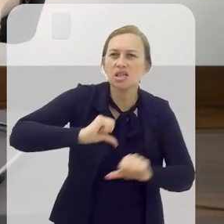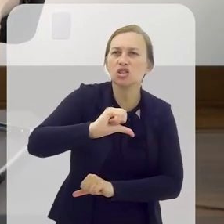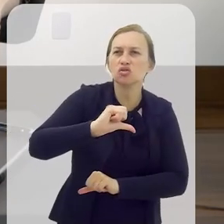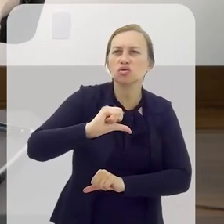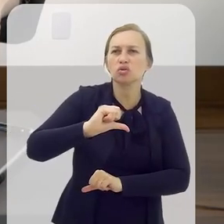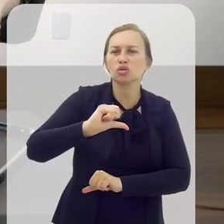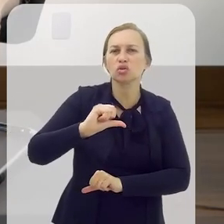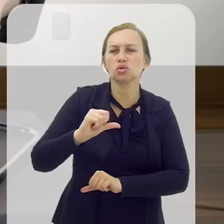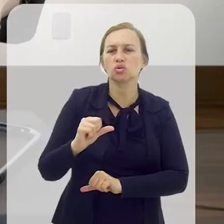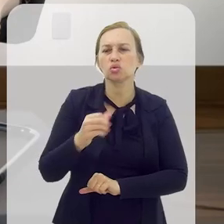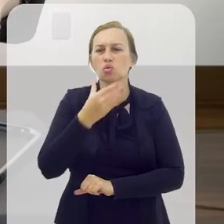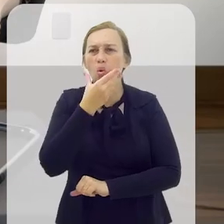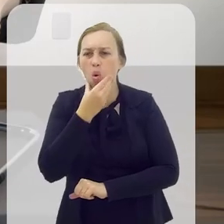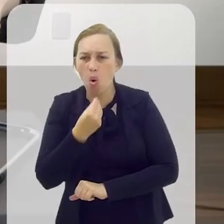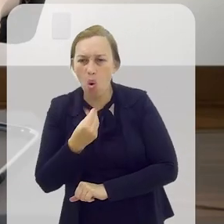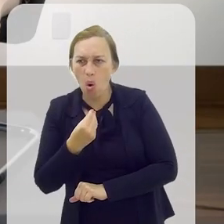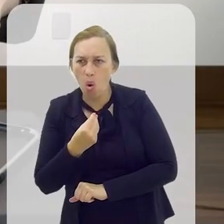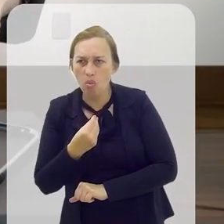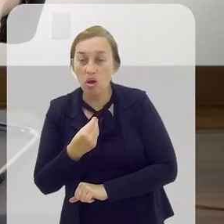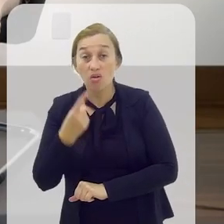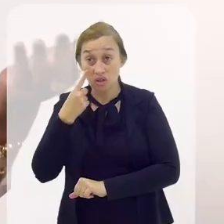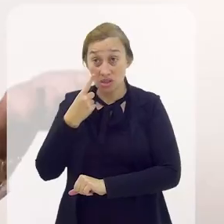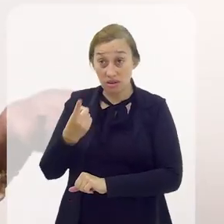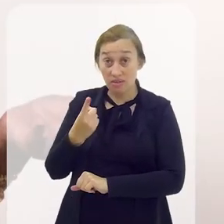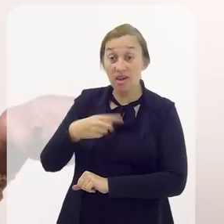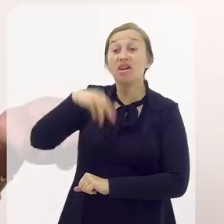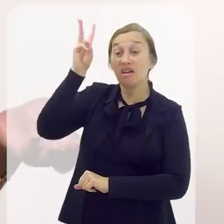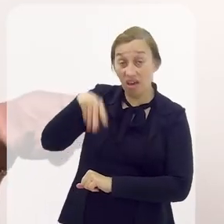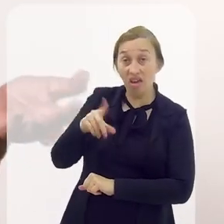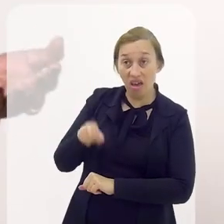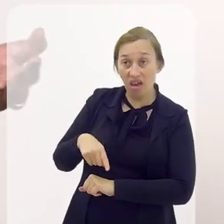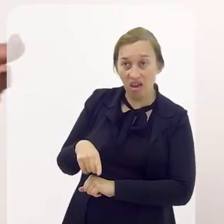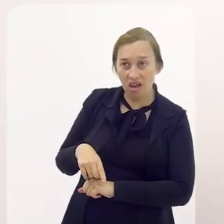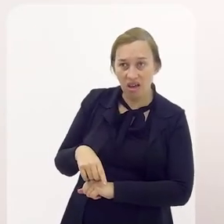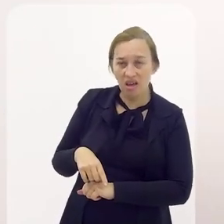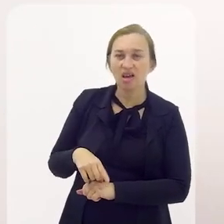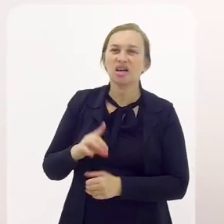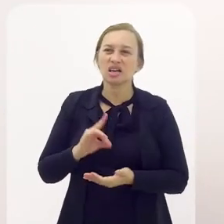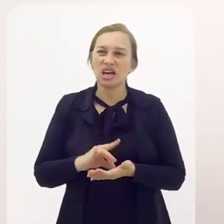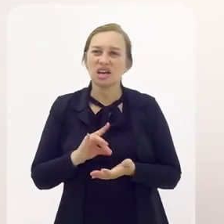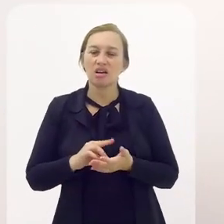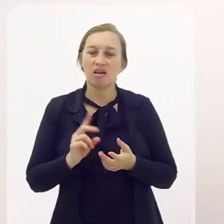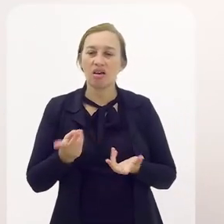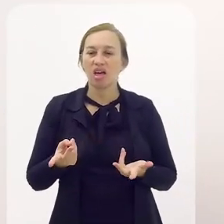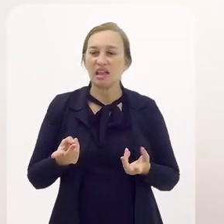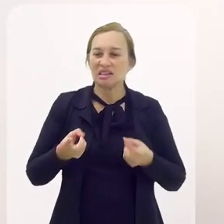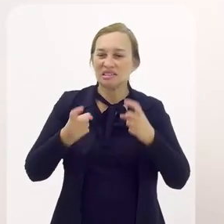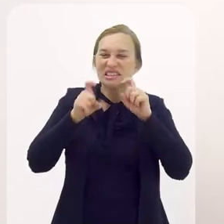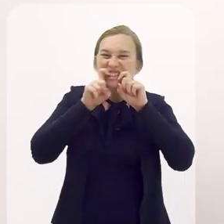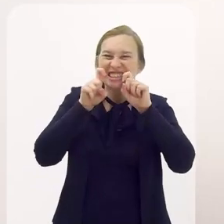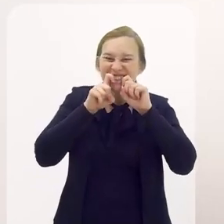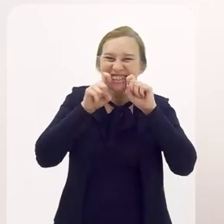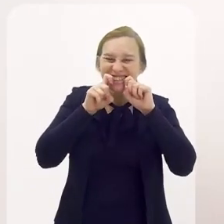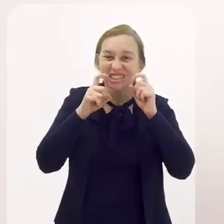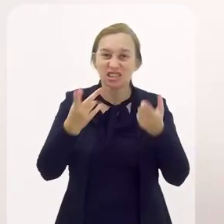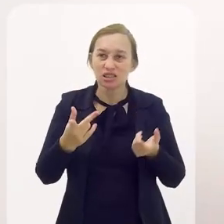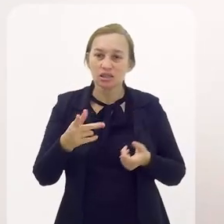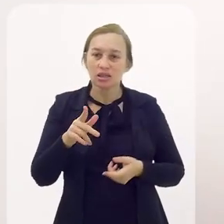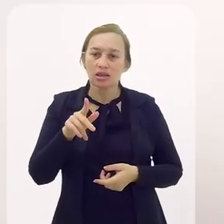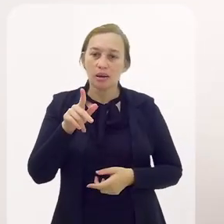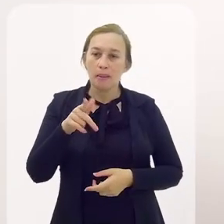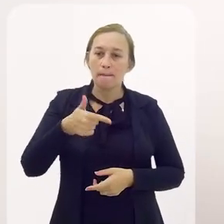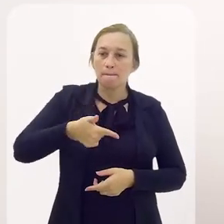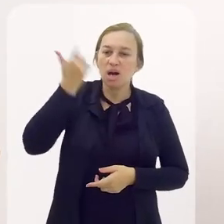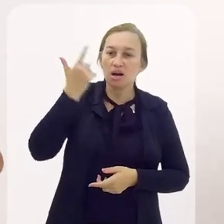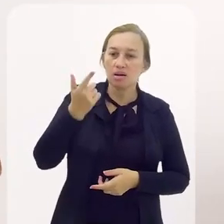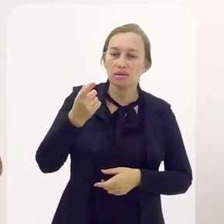vai se transformar num homem. E aí você vai saber quem é. dizer, aí já levaram para lado do vampiro aquela coisa de bala de